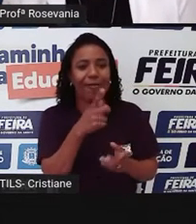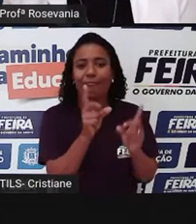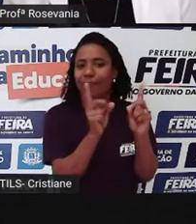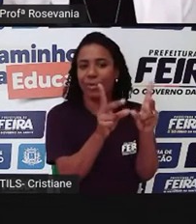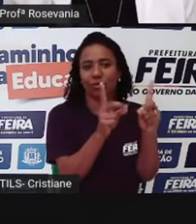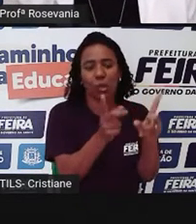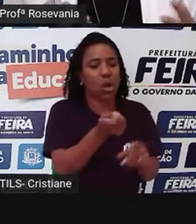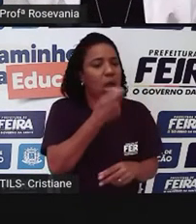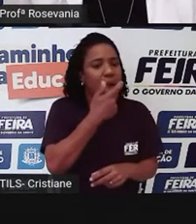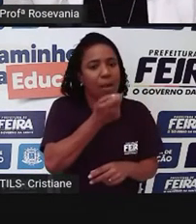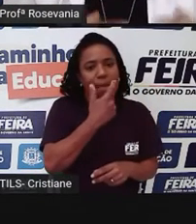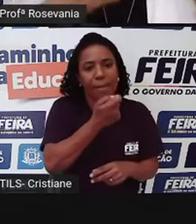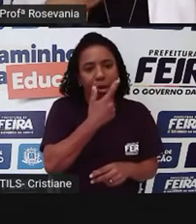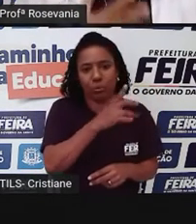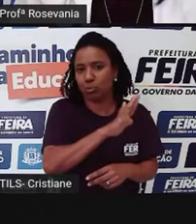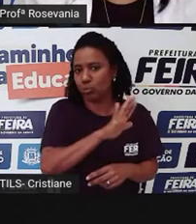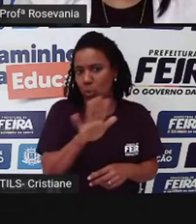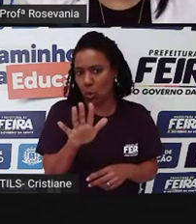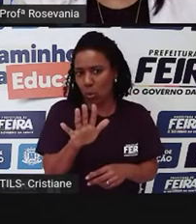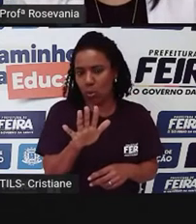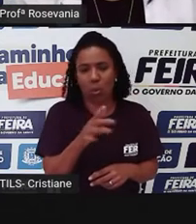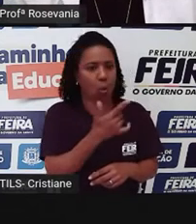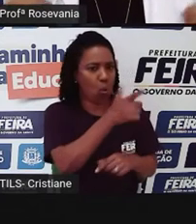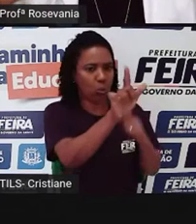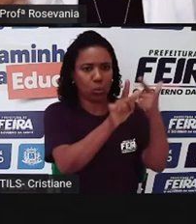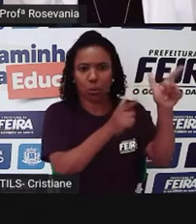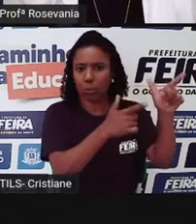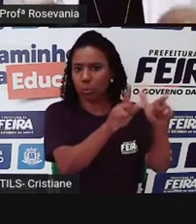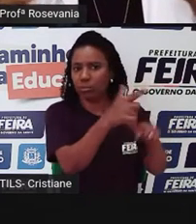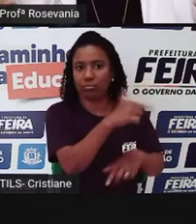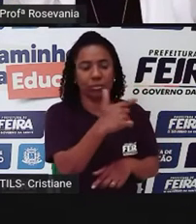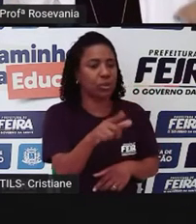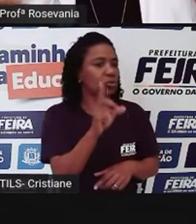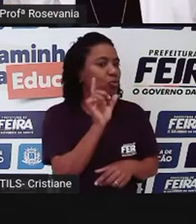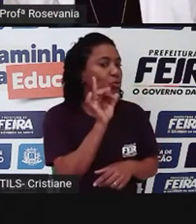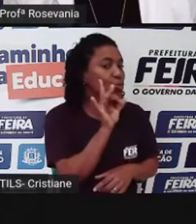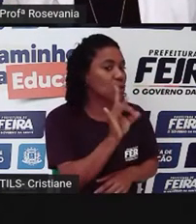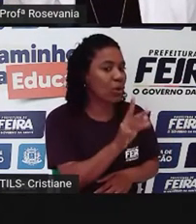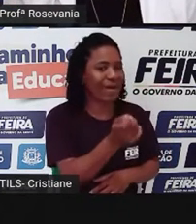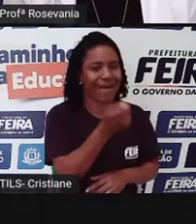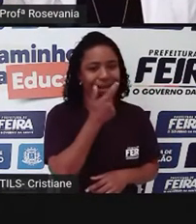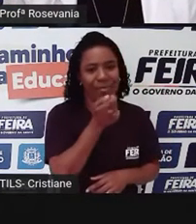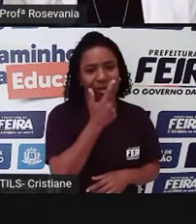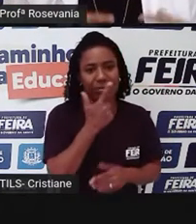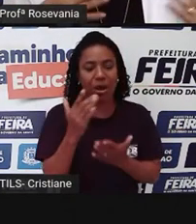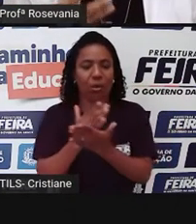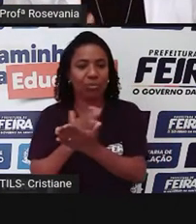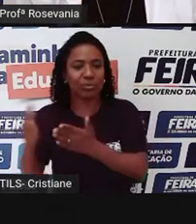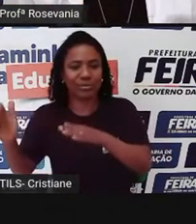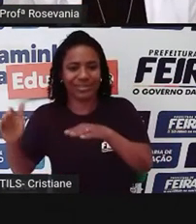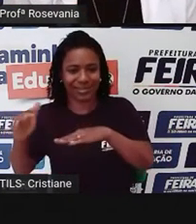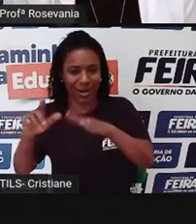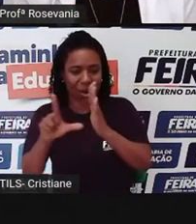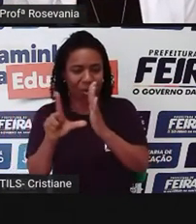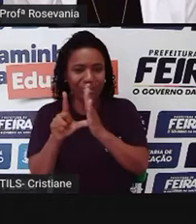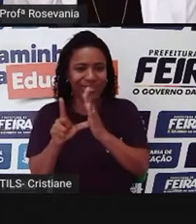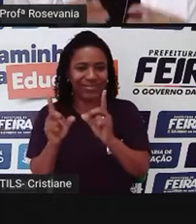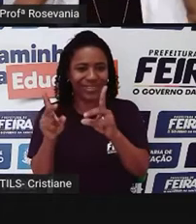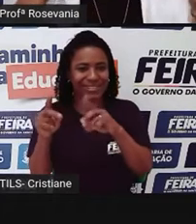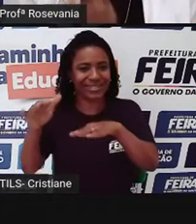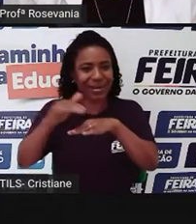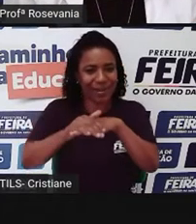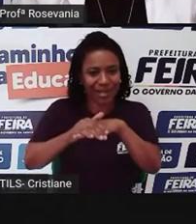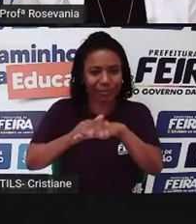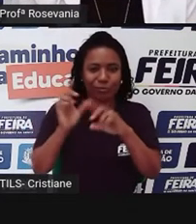vende, né, sapato, lojas de roupa que só vendem roupa. Então, só vende um único produto. Essas lojas de chocolates também,